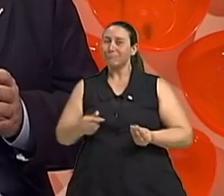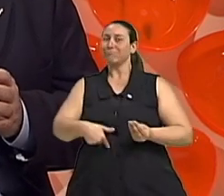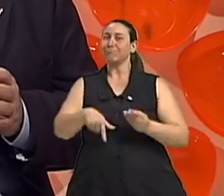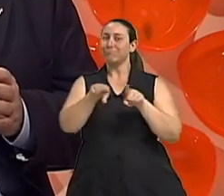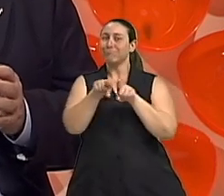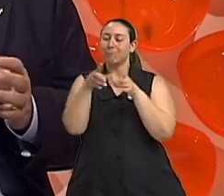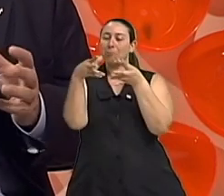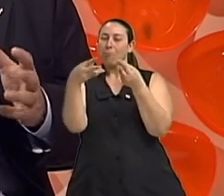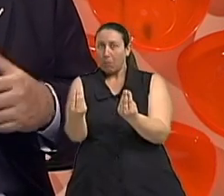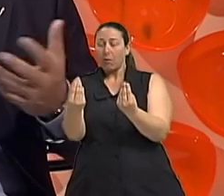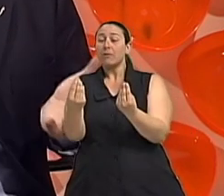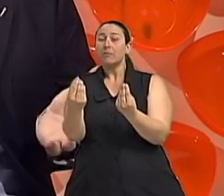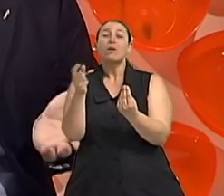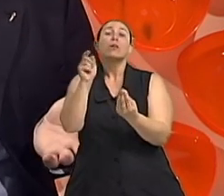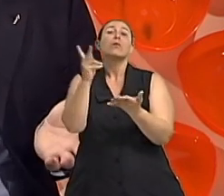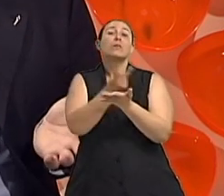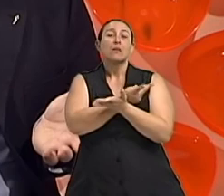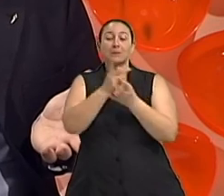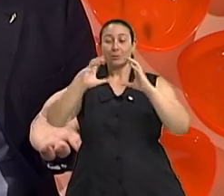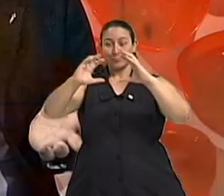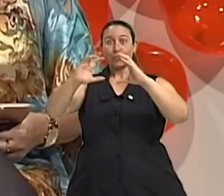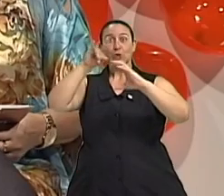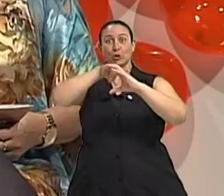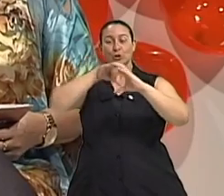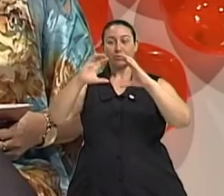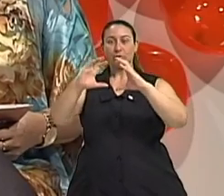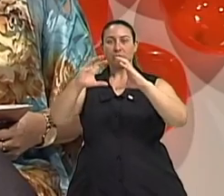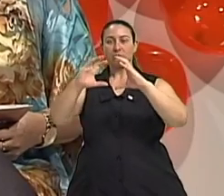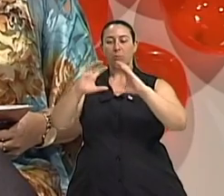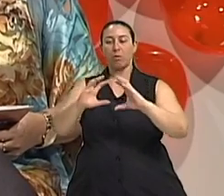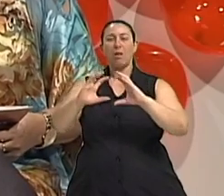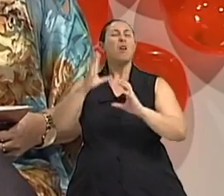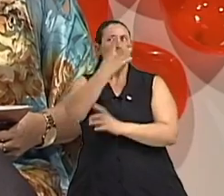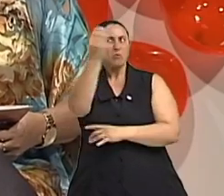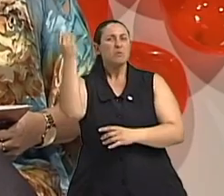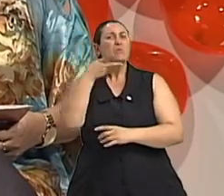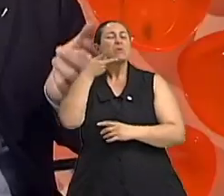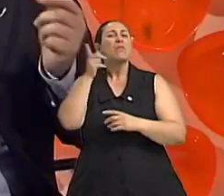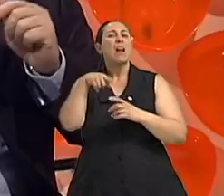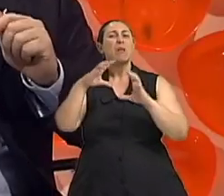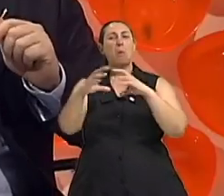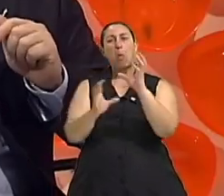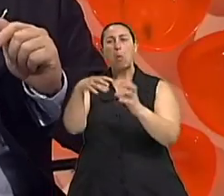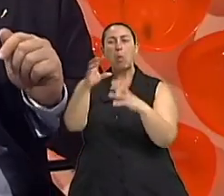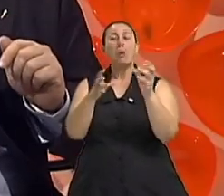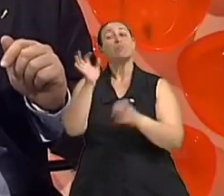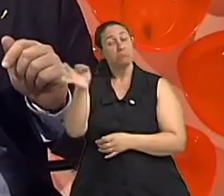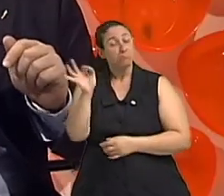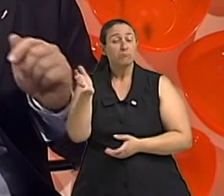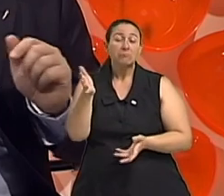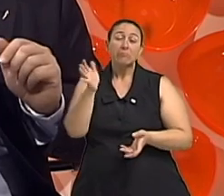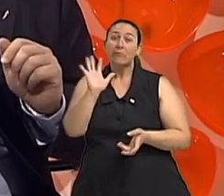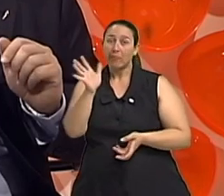da queda da bexiga. Eu já ouvi dizer bexiga frouxa, também chamam, né? Talvez o termo mais comum,